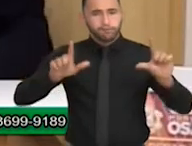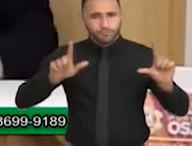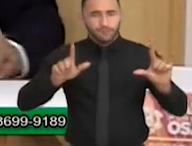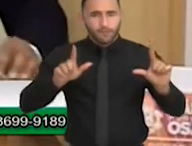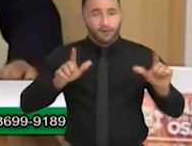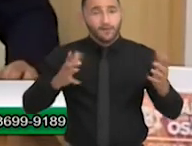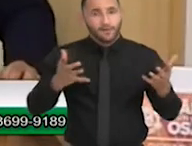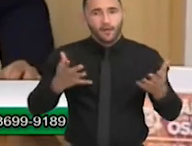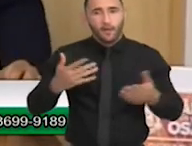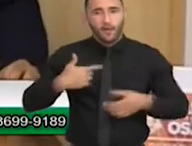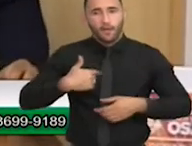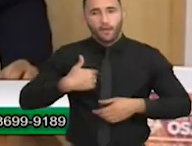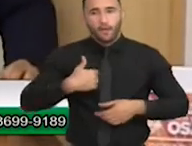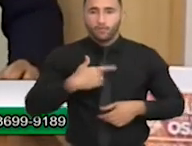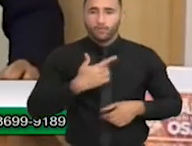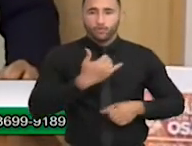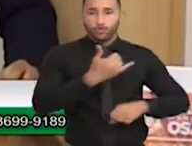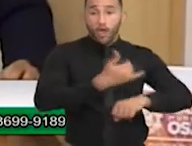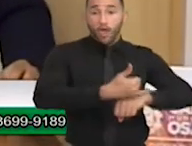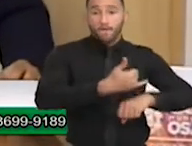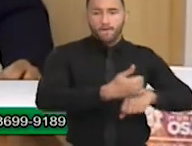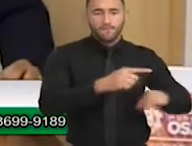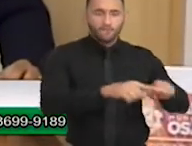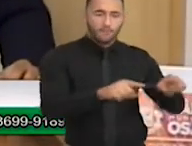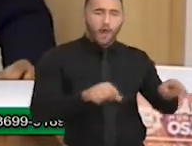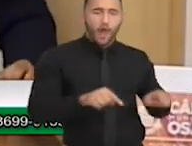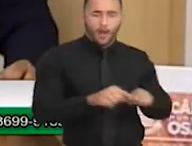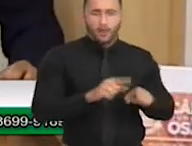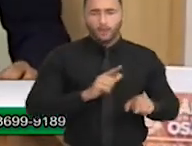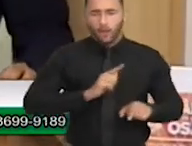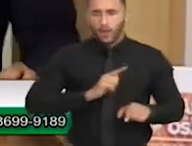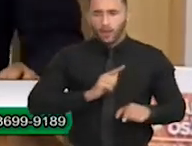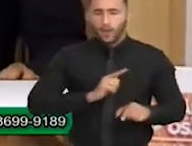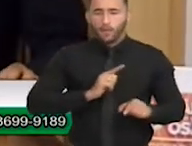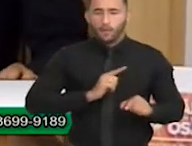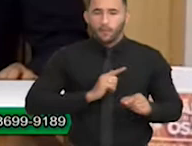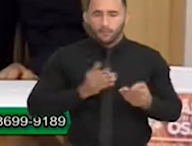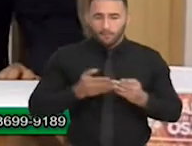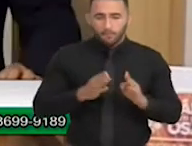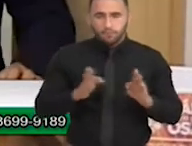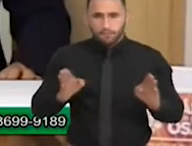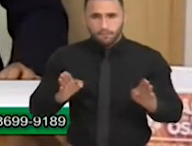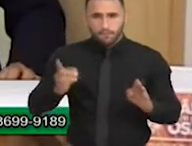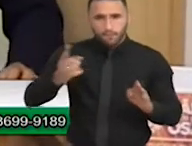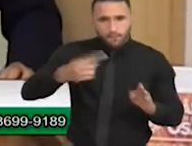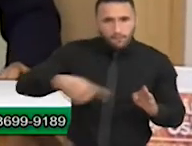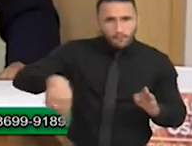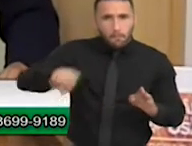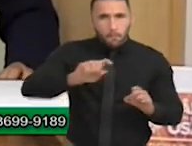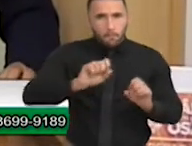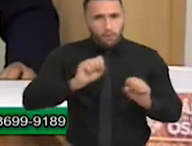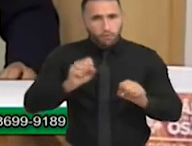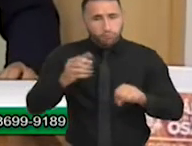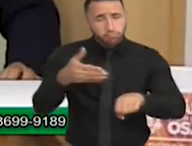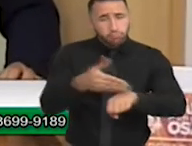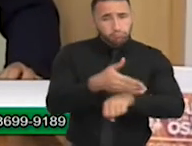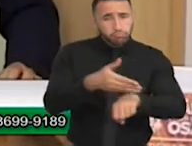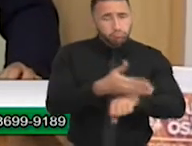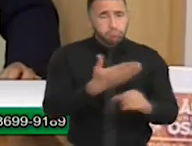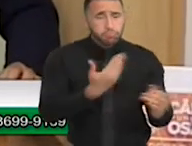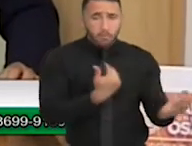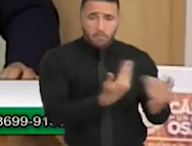o meu chefe de gabinete que é o Eduardo, ele tem uma linha direta, eu deixei ele disponível para falar com as meninas,